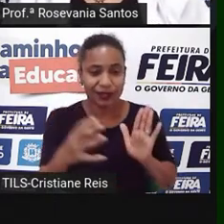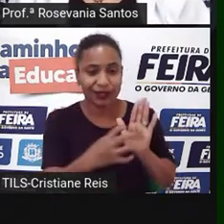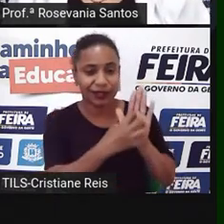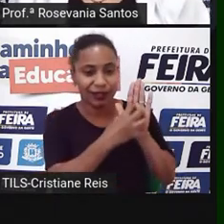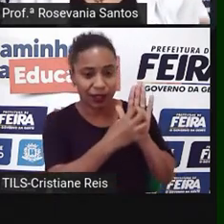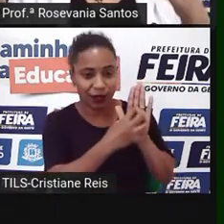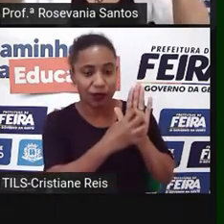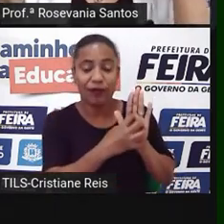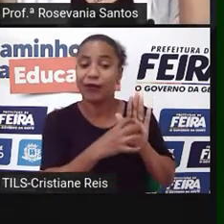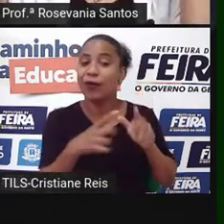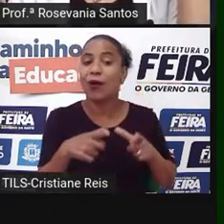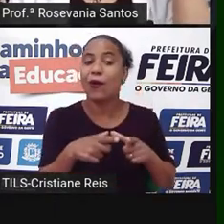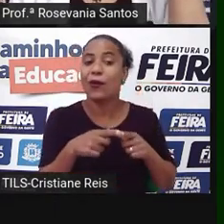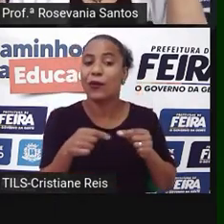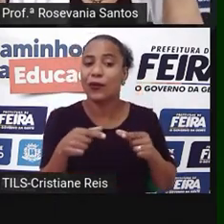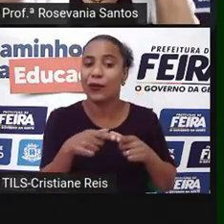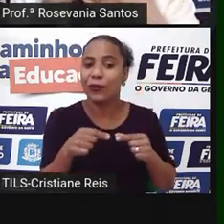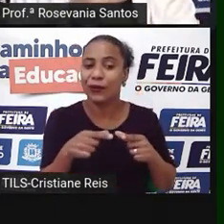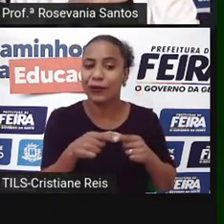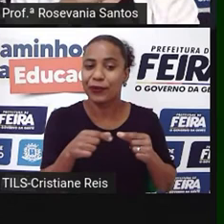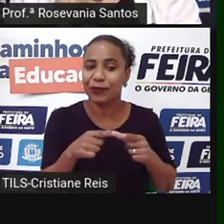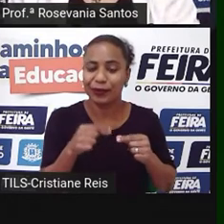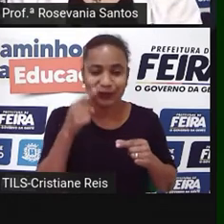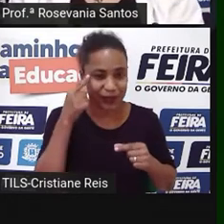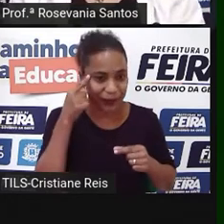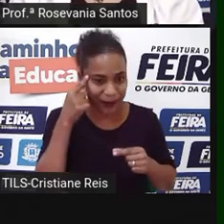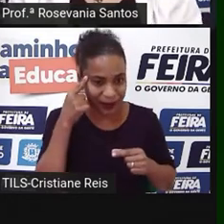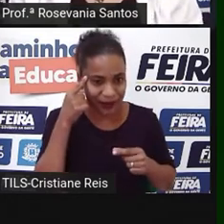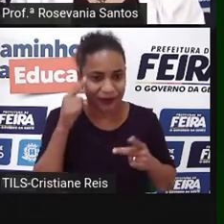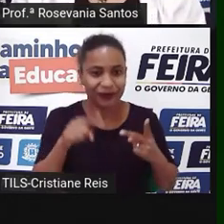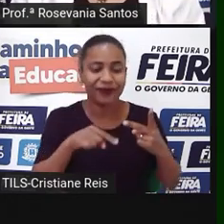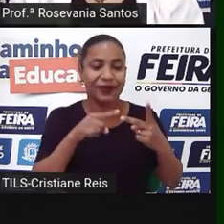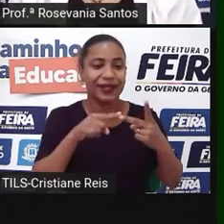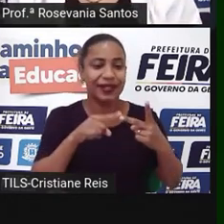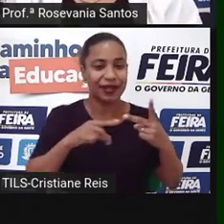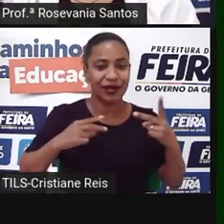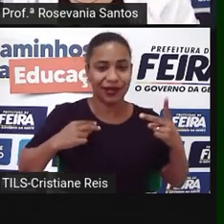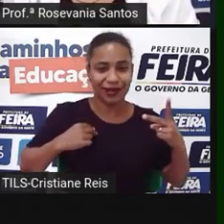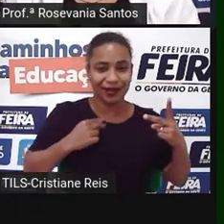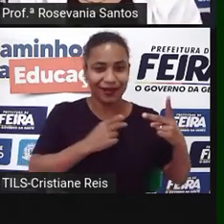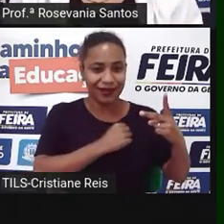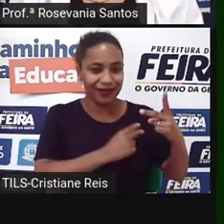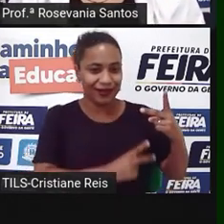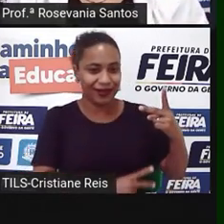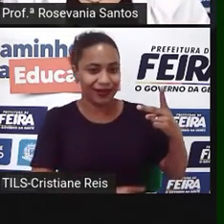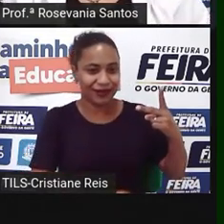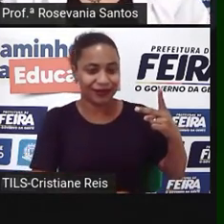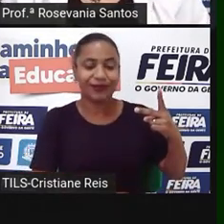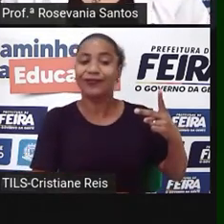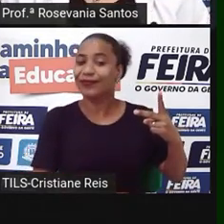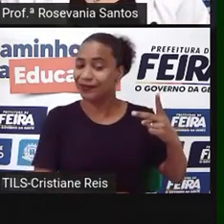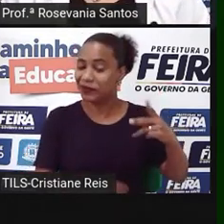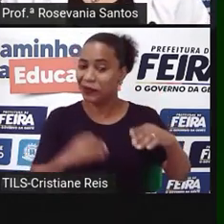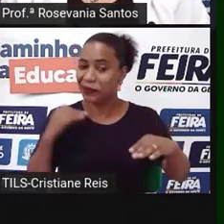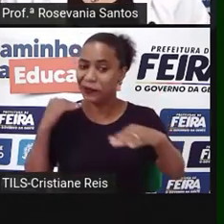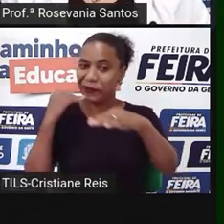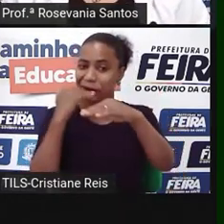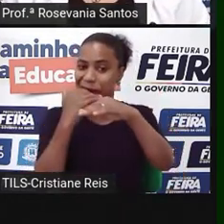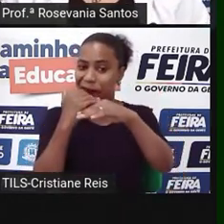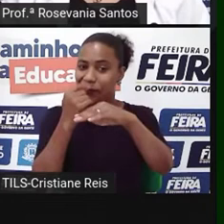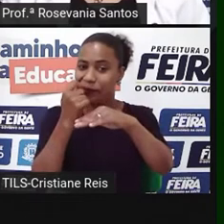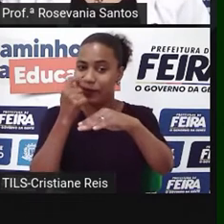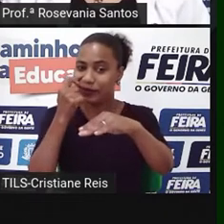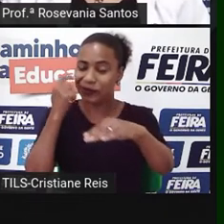a China, que está chegando perto na produção econômica junto com os Estados Unidos. Então, essa é